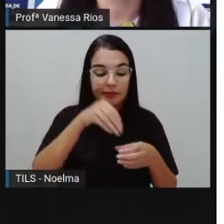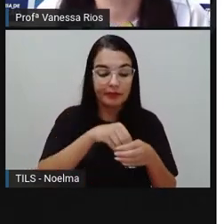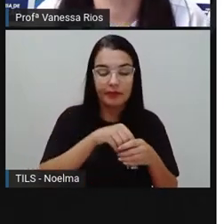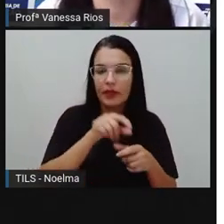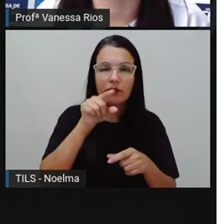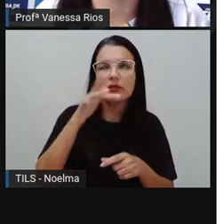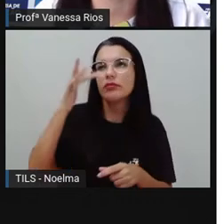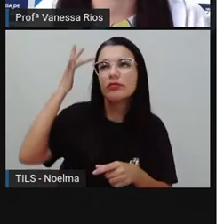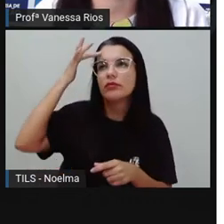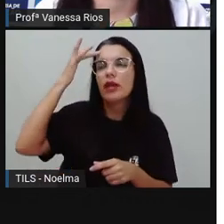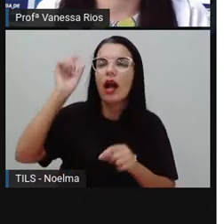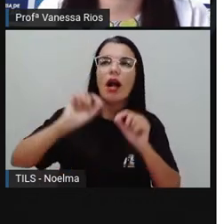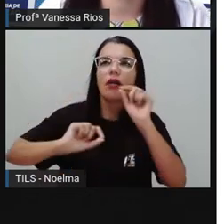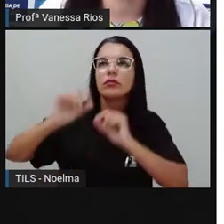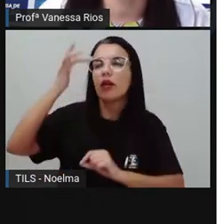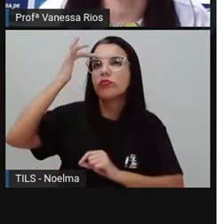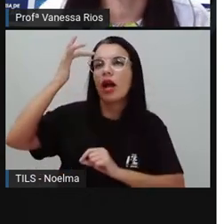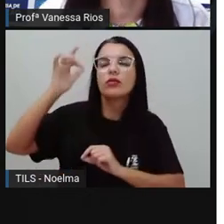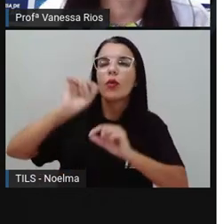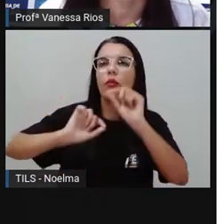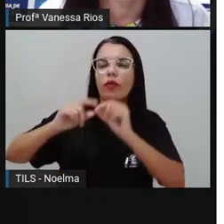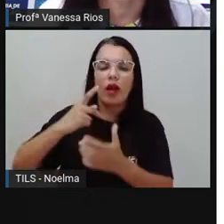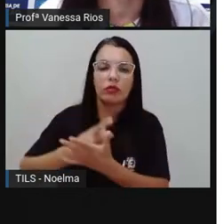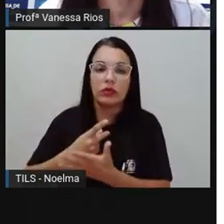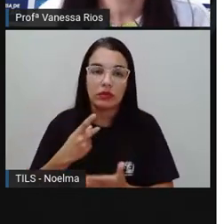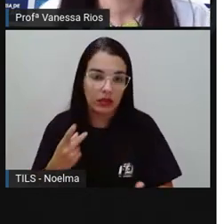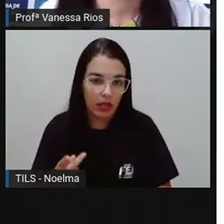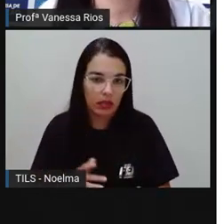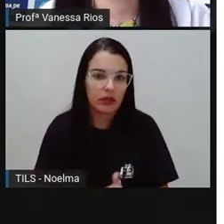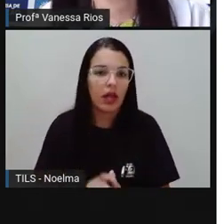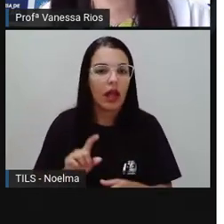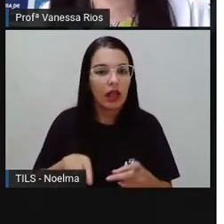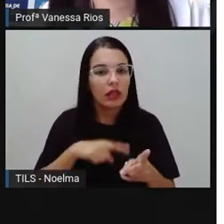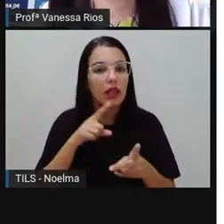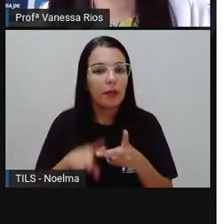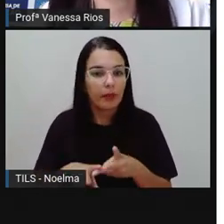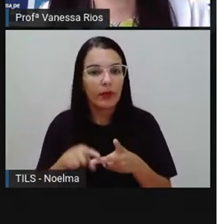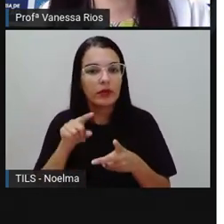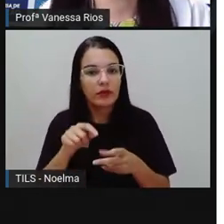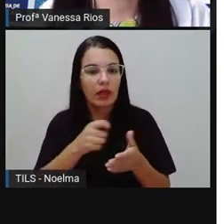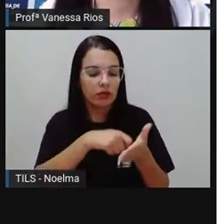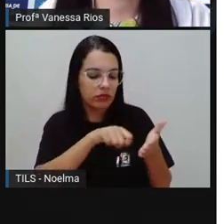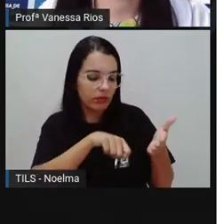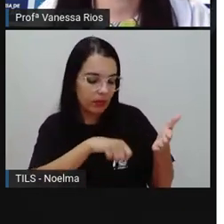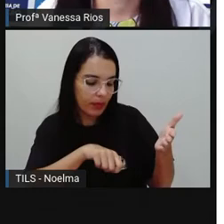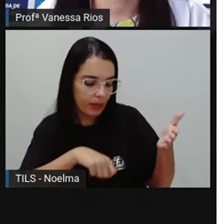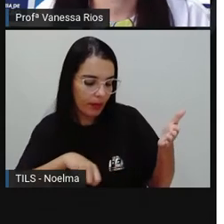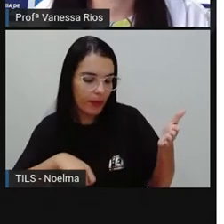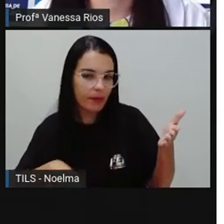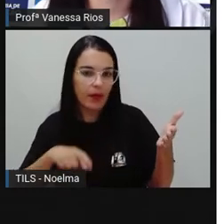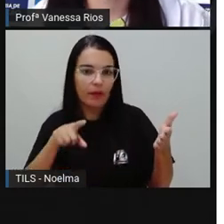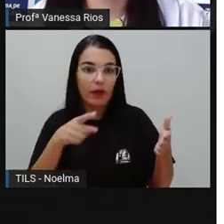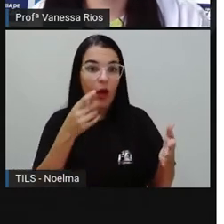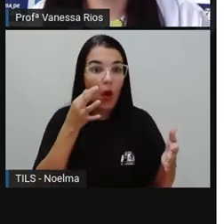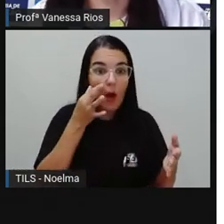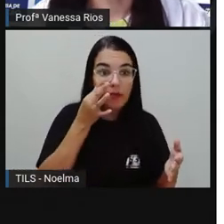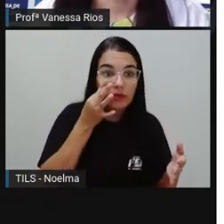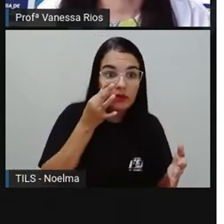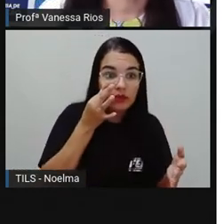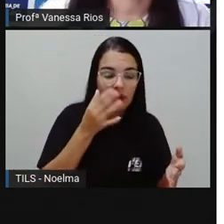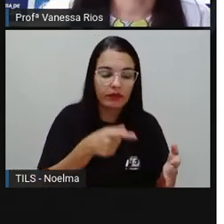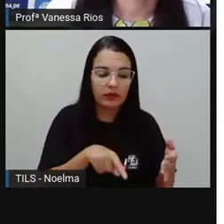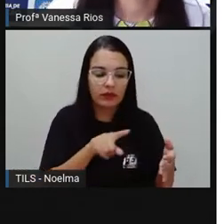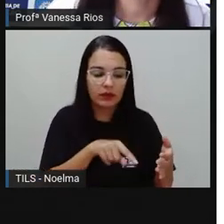hipóteses, né? O que você acha que vai acontecer. E depois você vai anotando aí a sua observação.